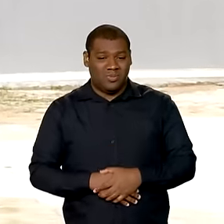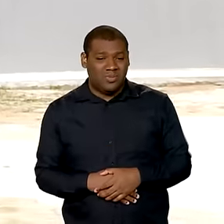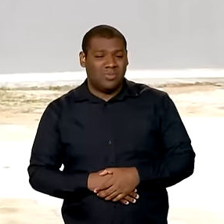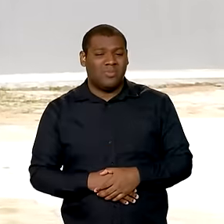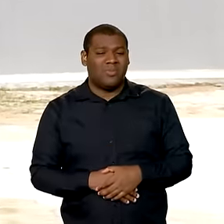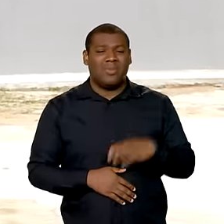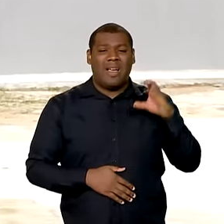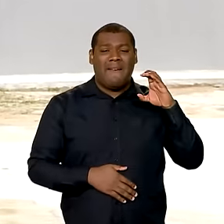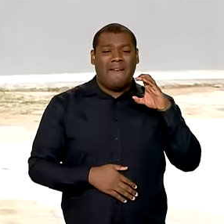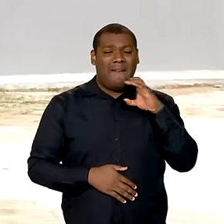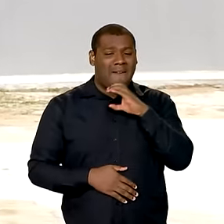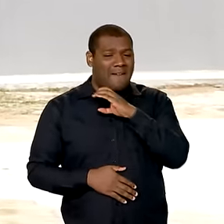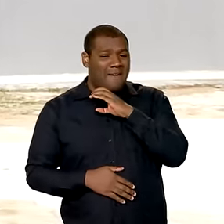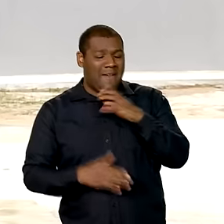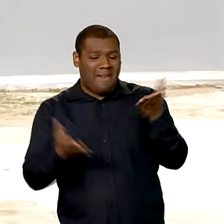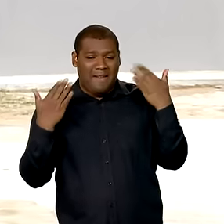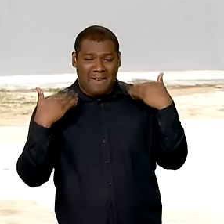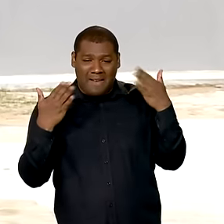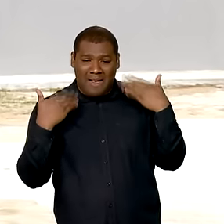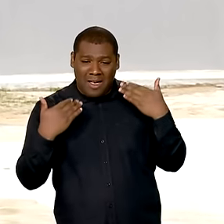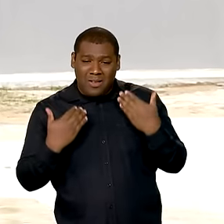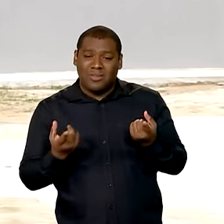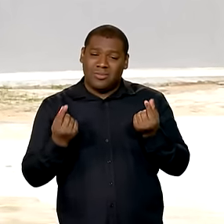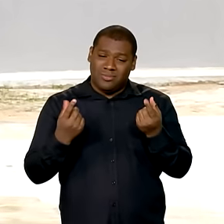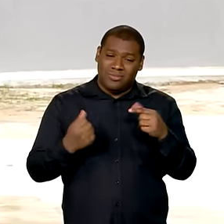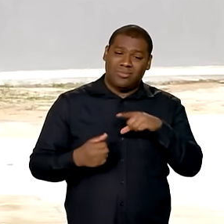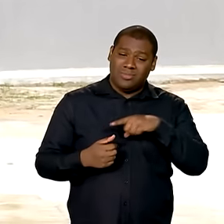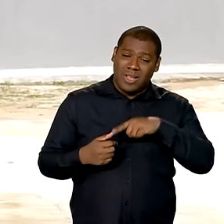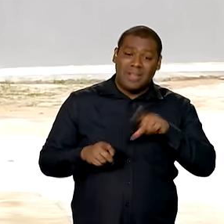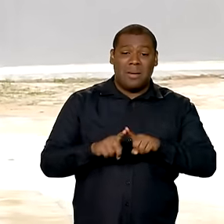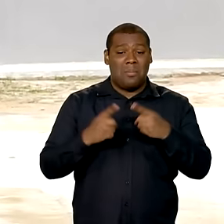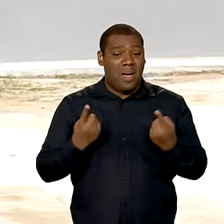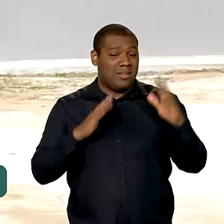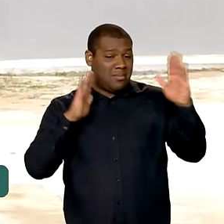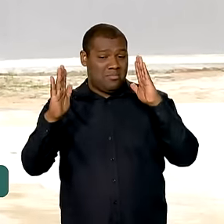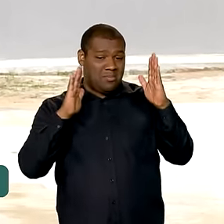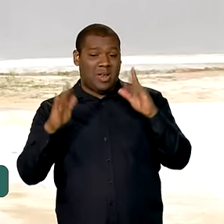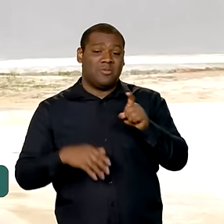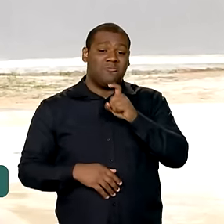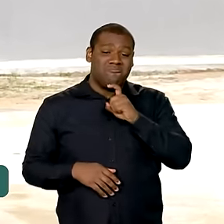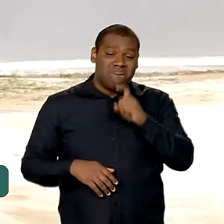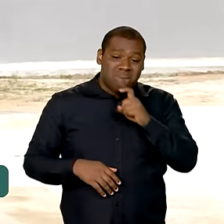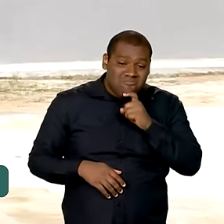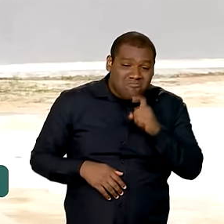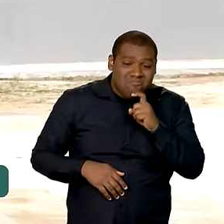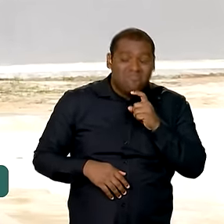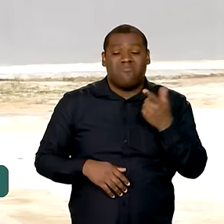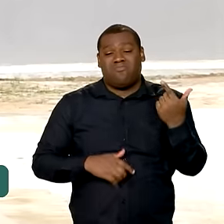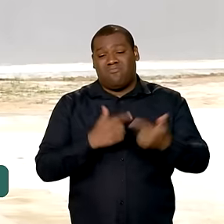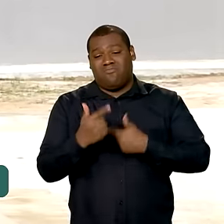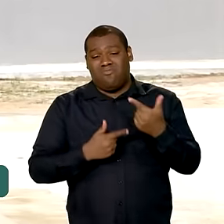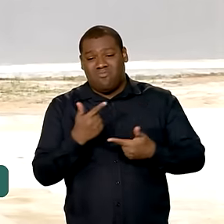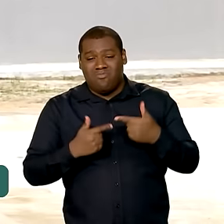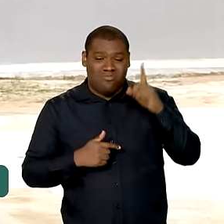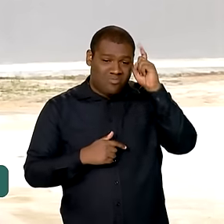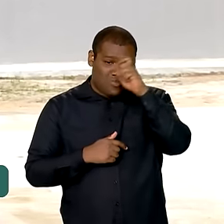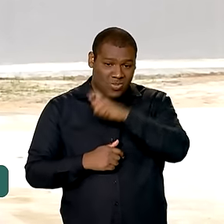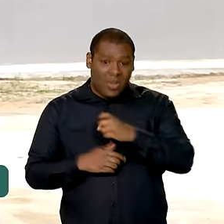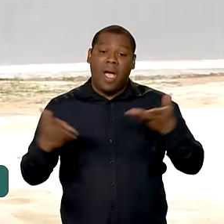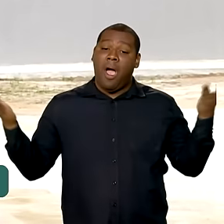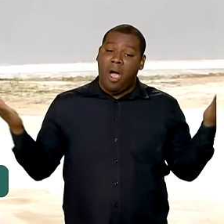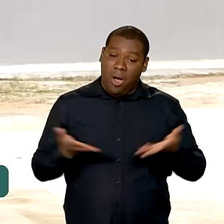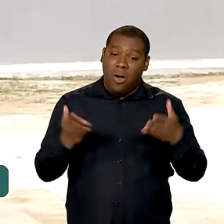dinheiro, no inverno cai, é fraco. Então a empresa chegou aqui, abriu essa